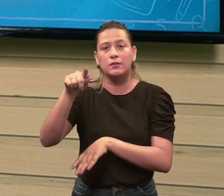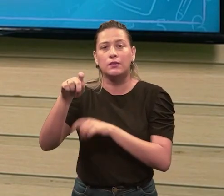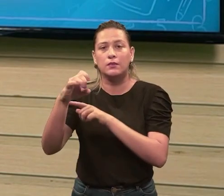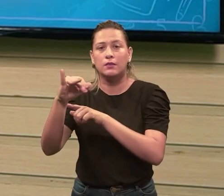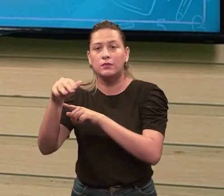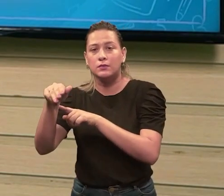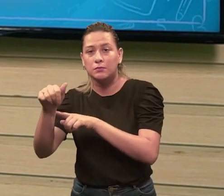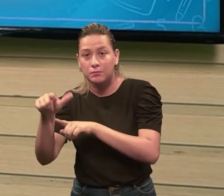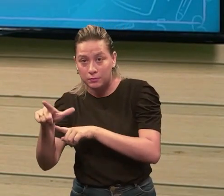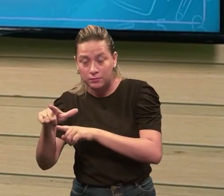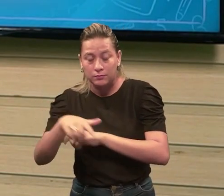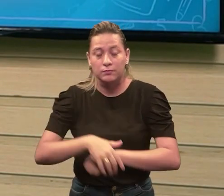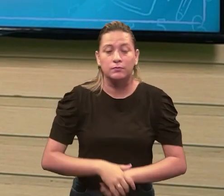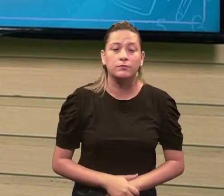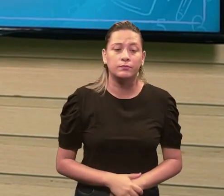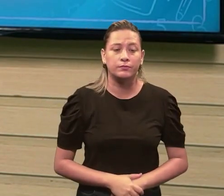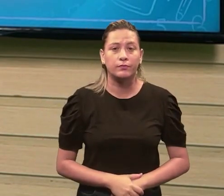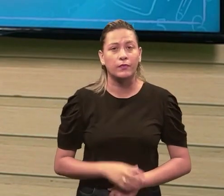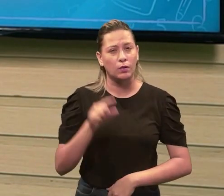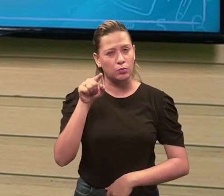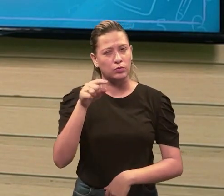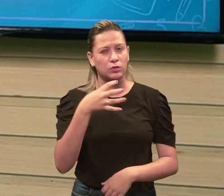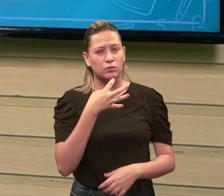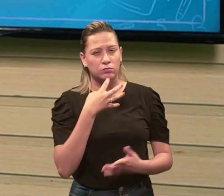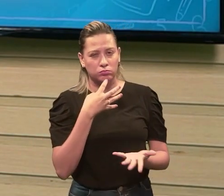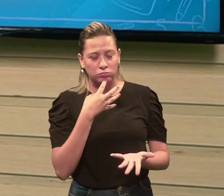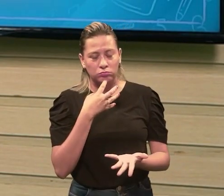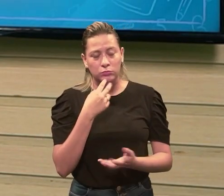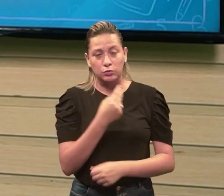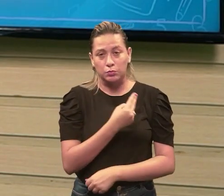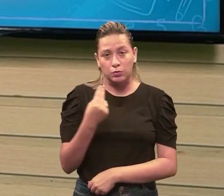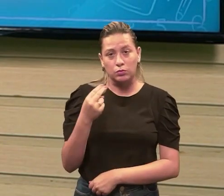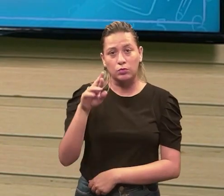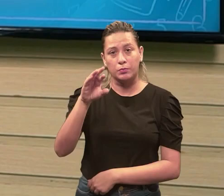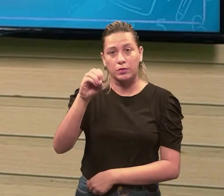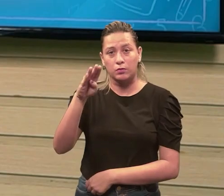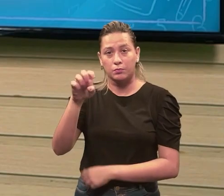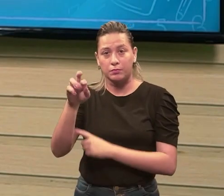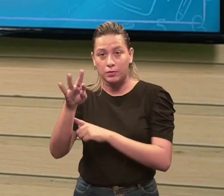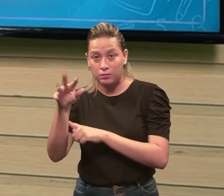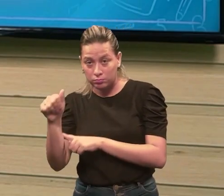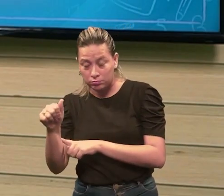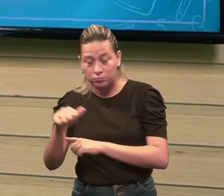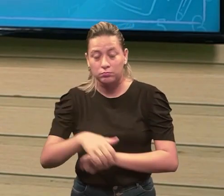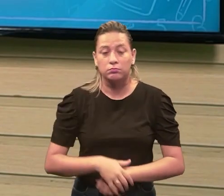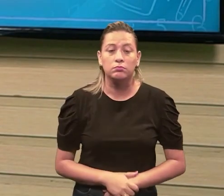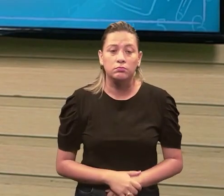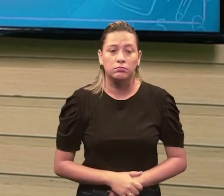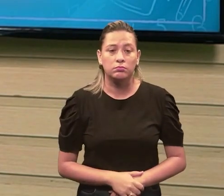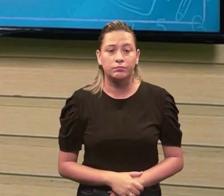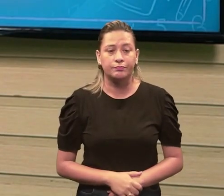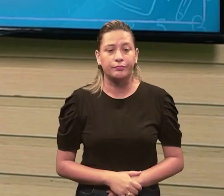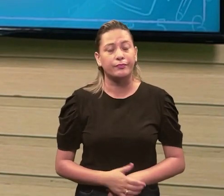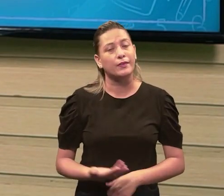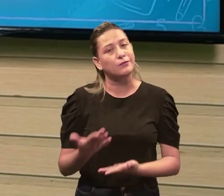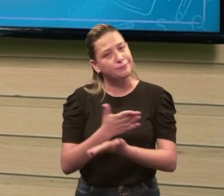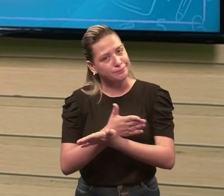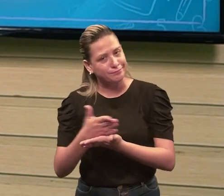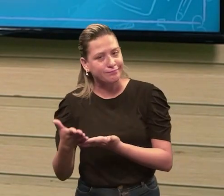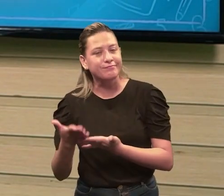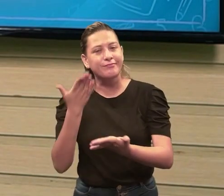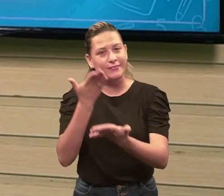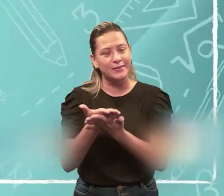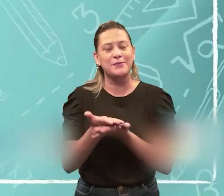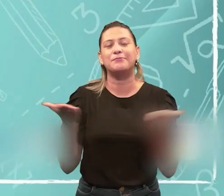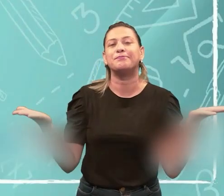ok? Como vocês sabem, meu nome é Roberta, Roberta Batista, tá? Então, vamos começar nossa